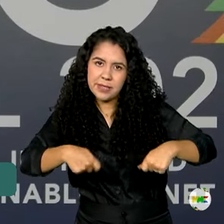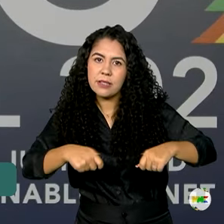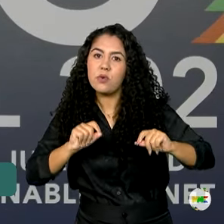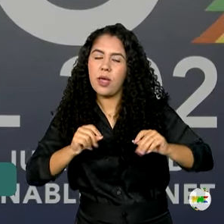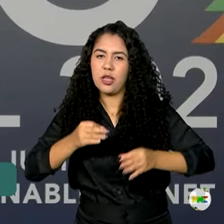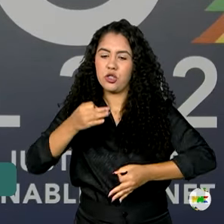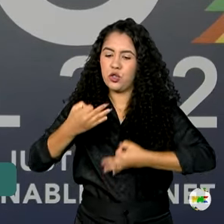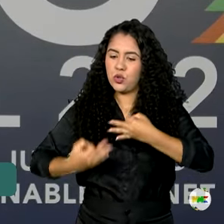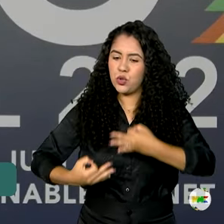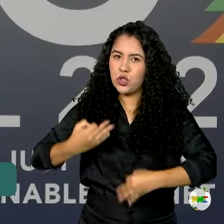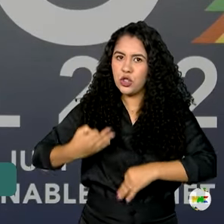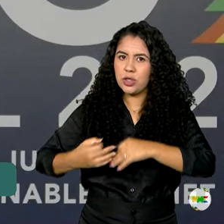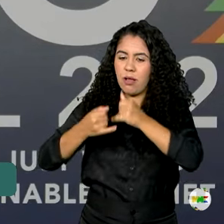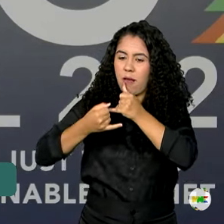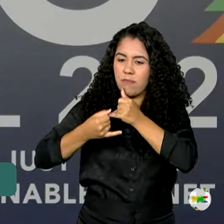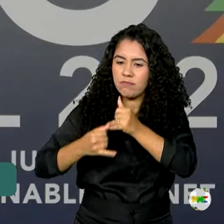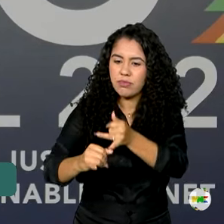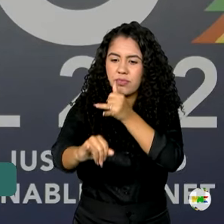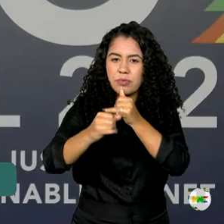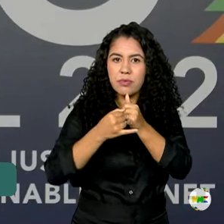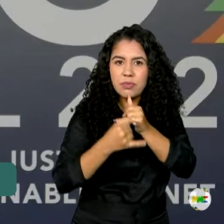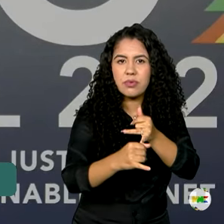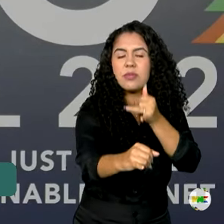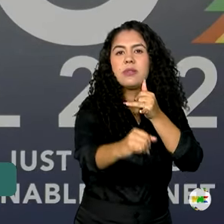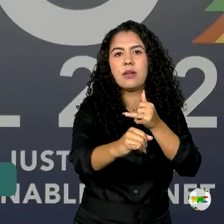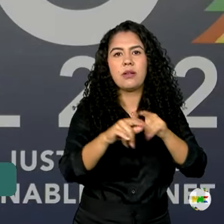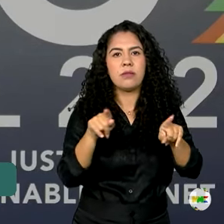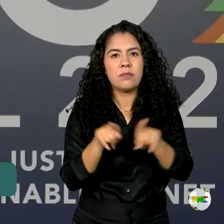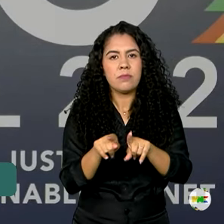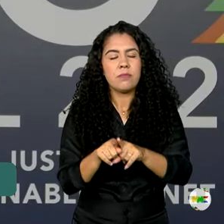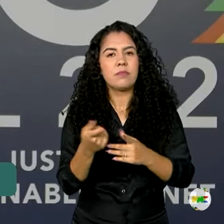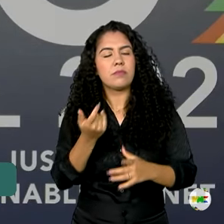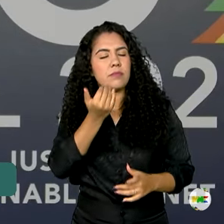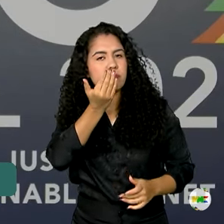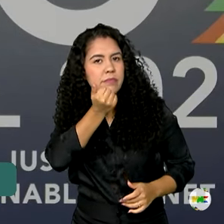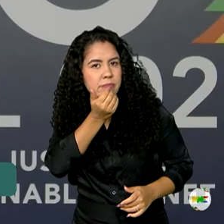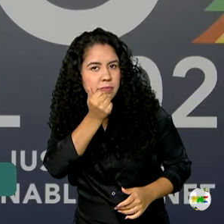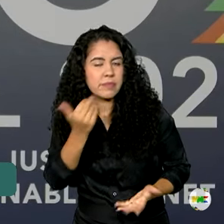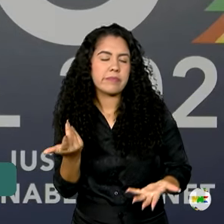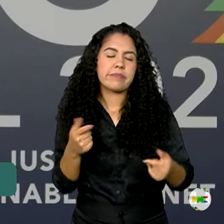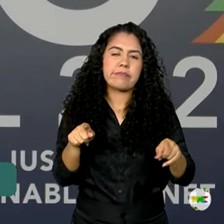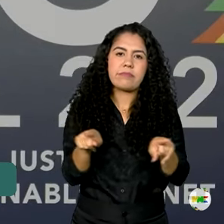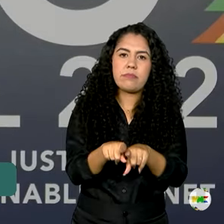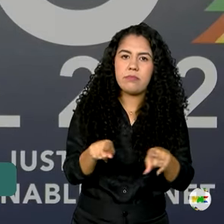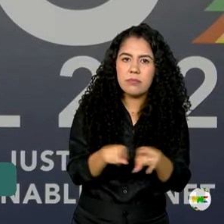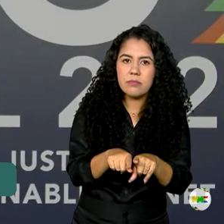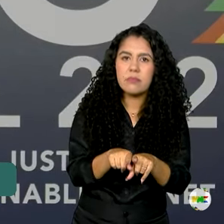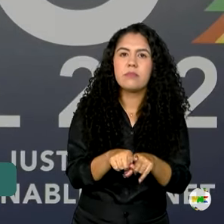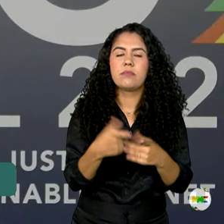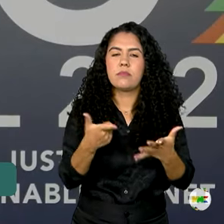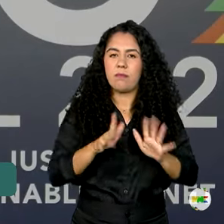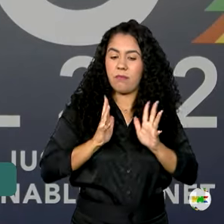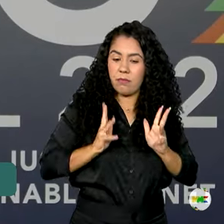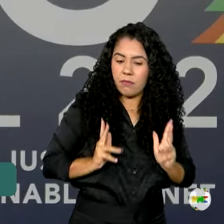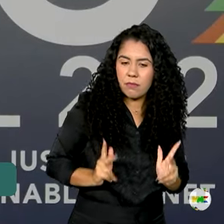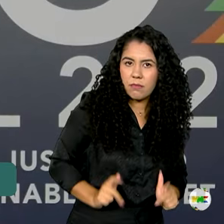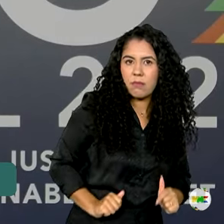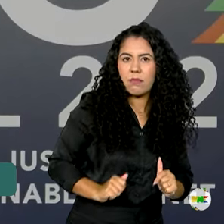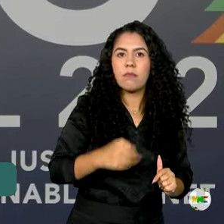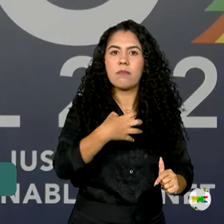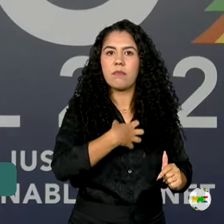Não há prosperidade sem alimento, não há prosperidade sem cozimento limpo, gás.